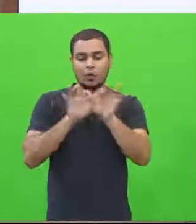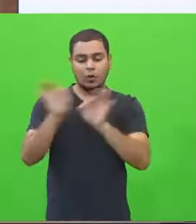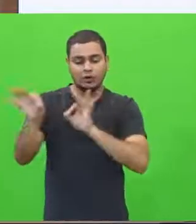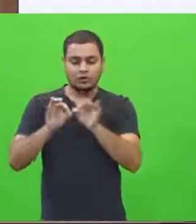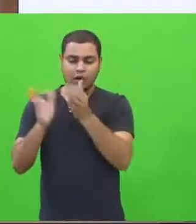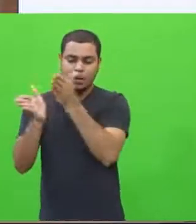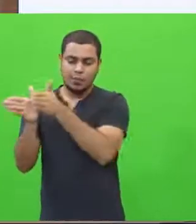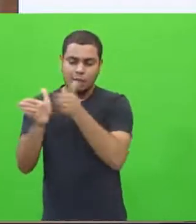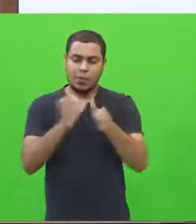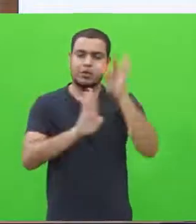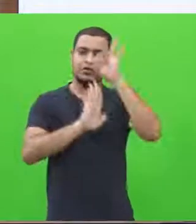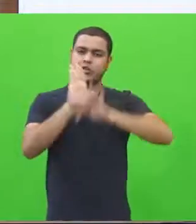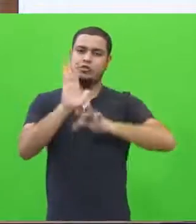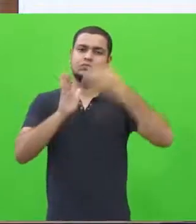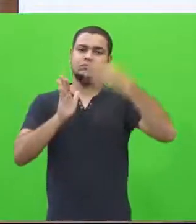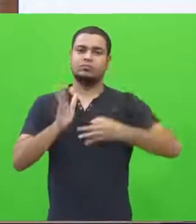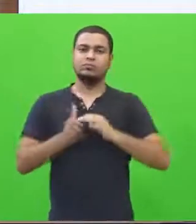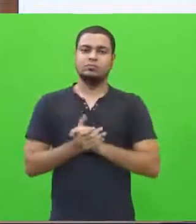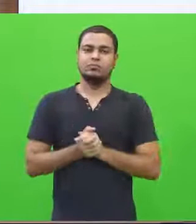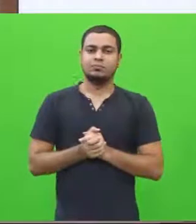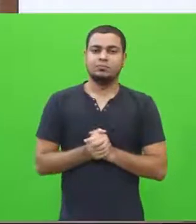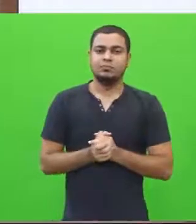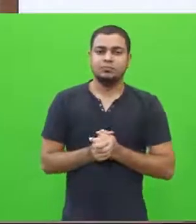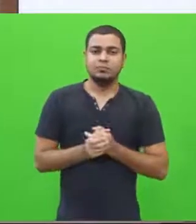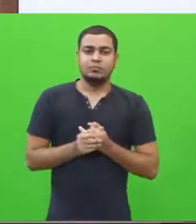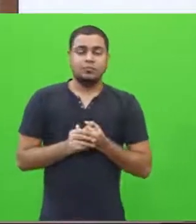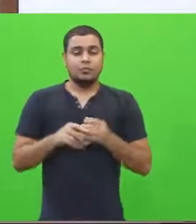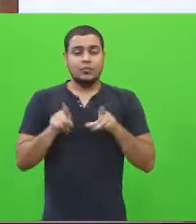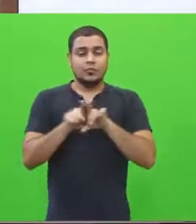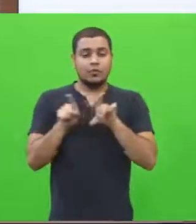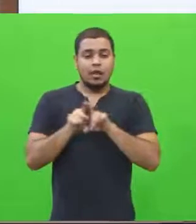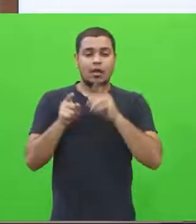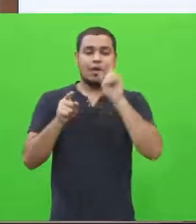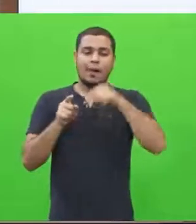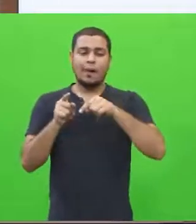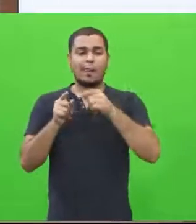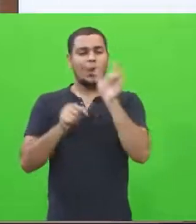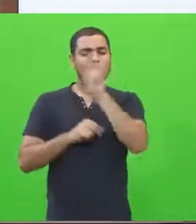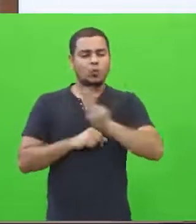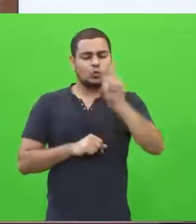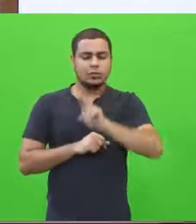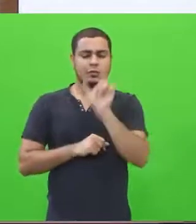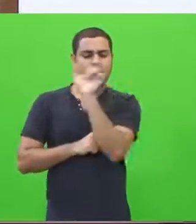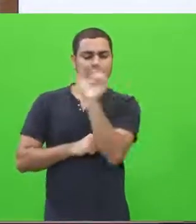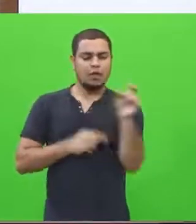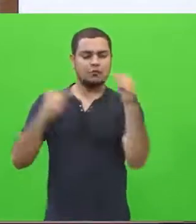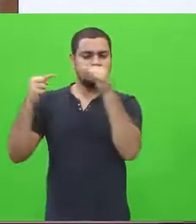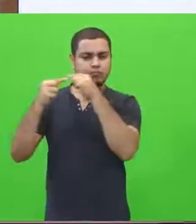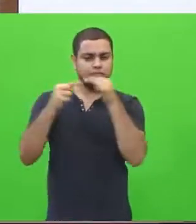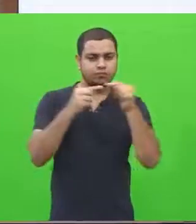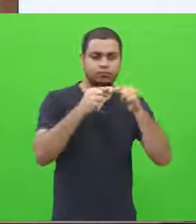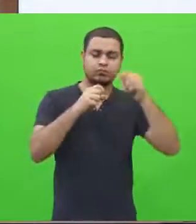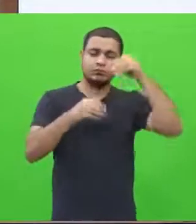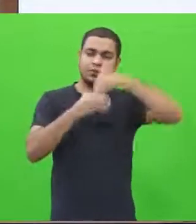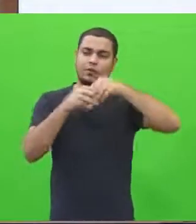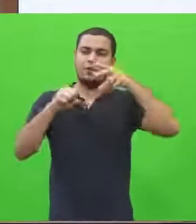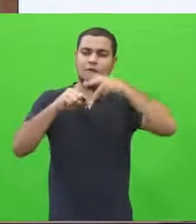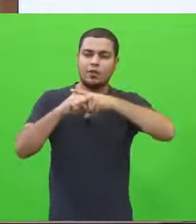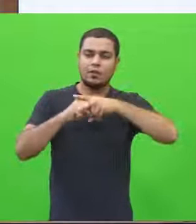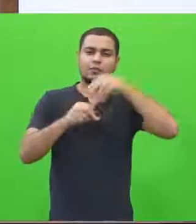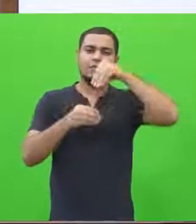formalidade. Com os aspectos mais corretos a utilizar, sobre a concordância verbal nominal,